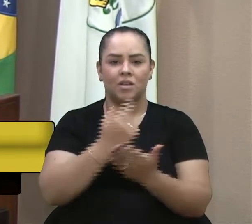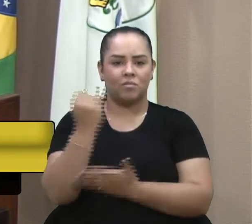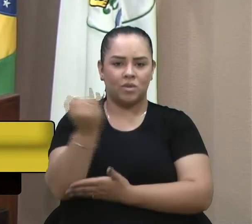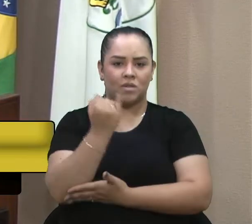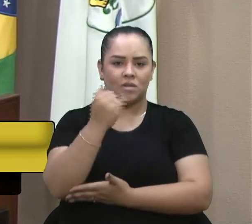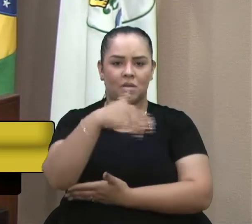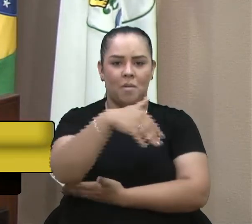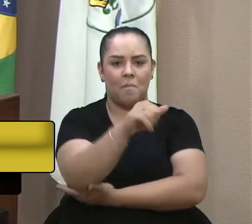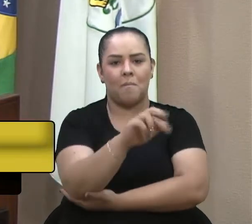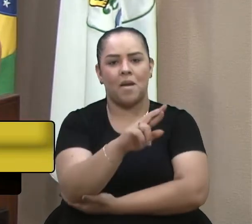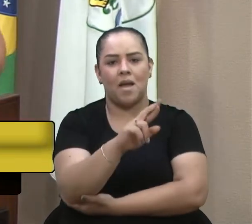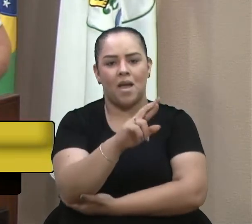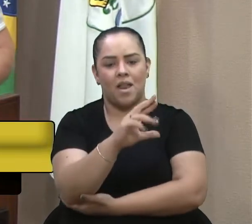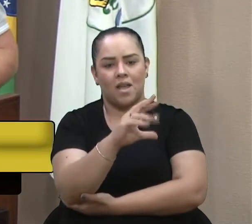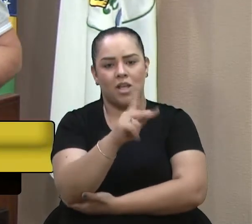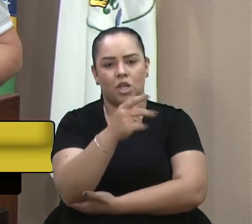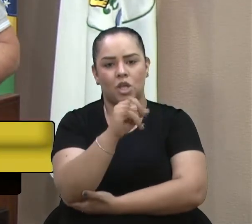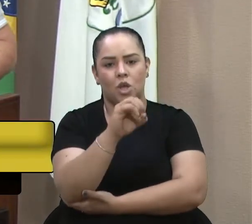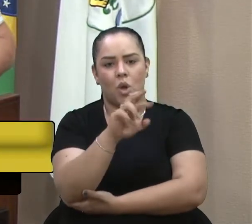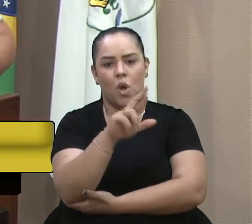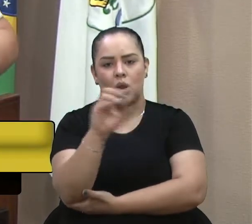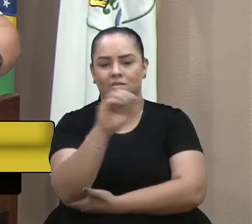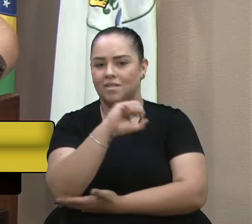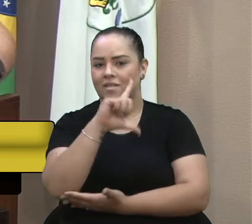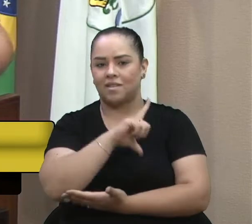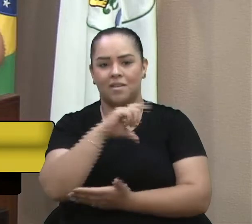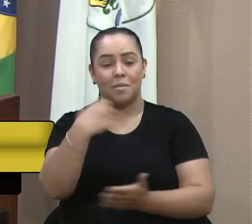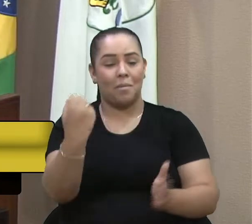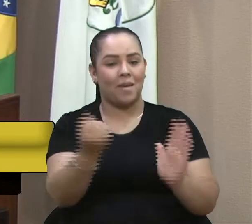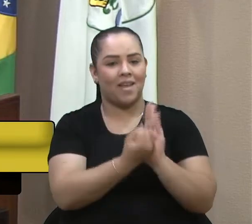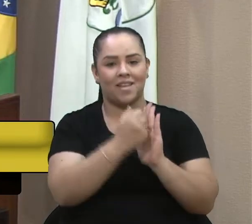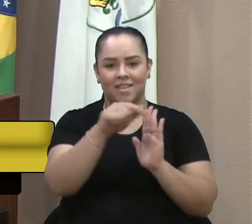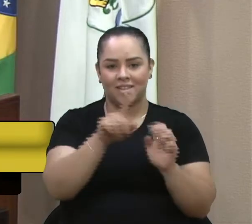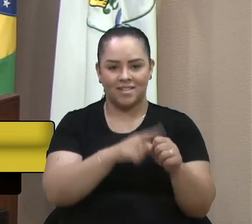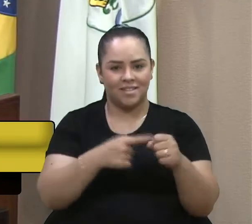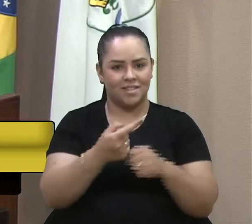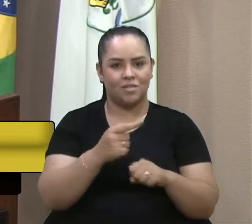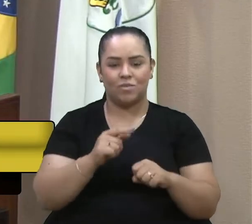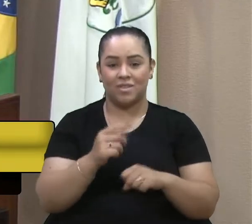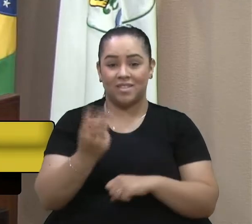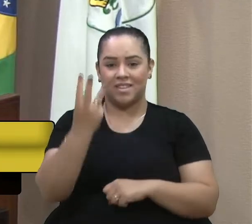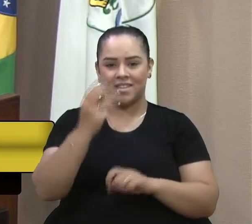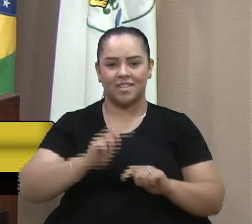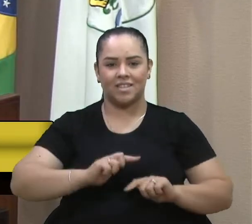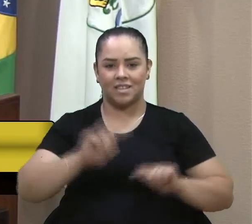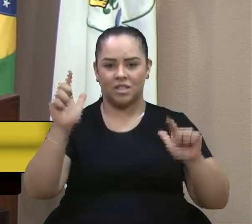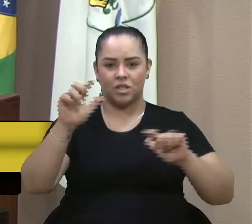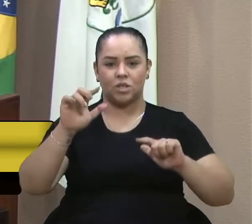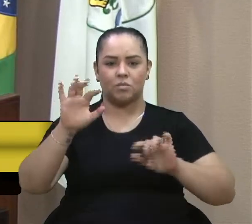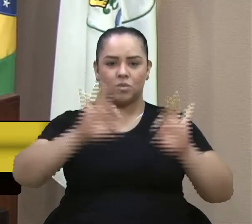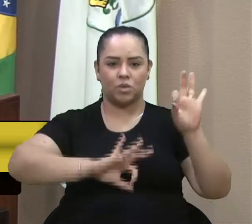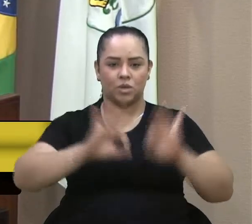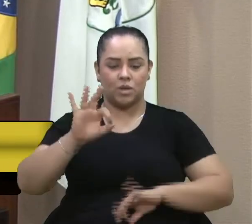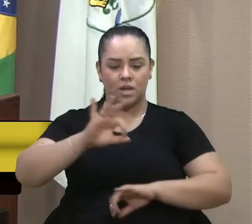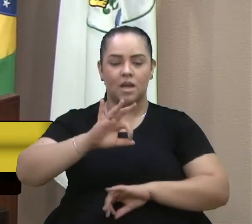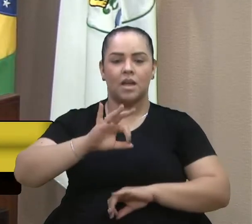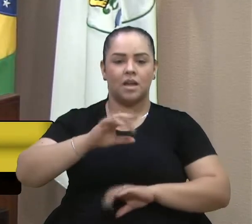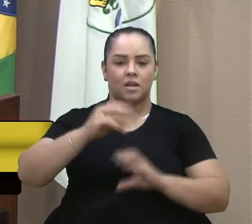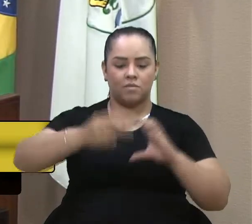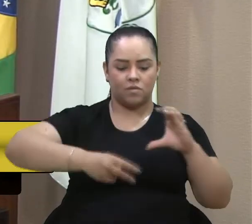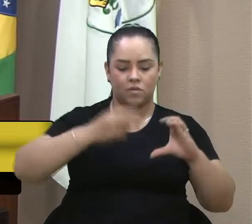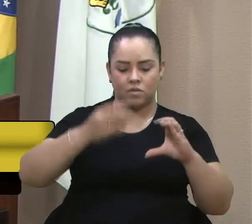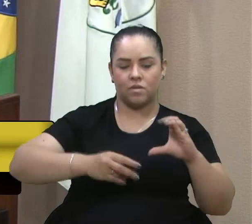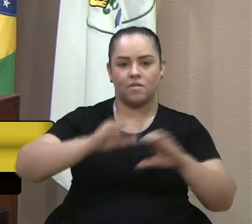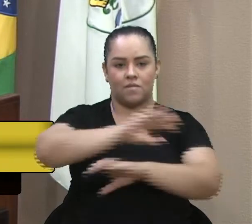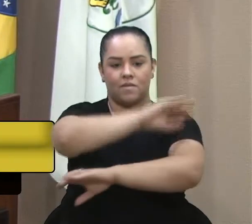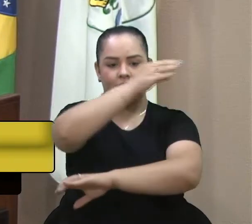Marquioro, ele está marcado na cidade por no mínimo três grandes projetos a Câmara de Caxias os pavilhões da